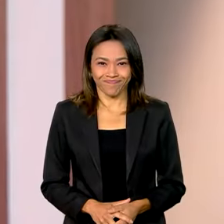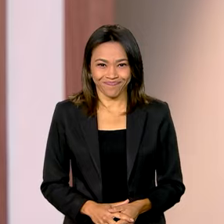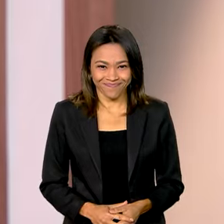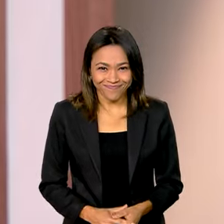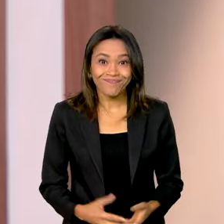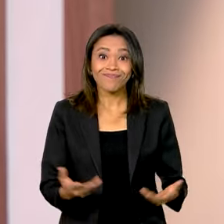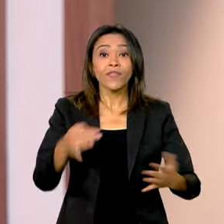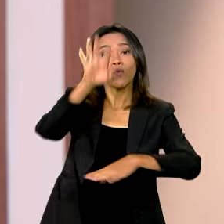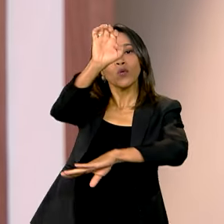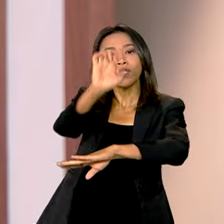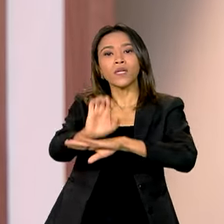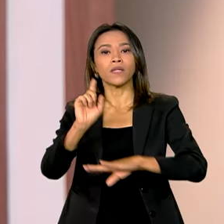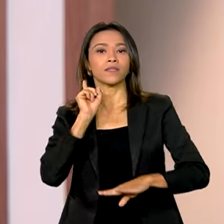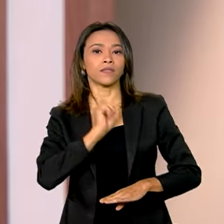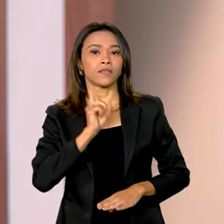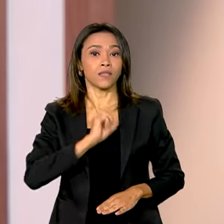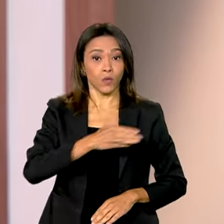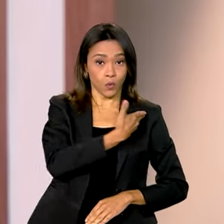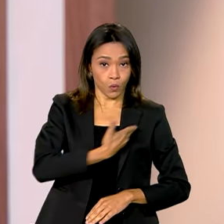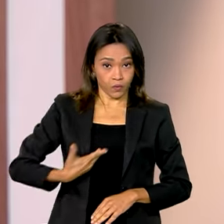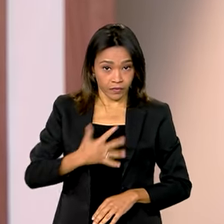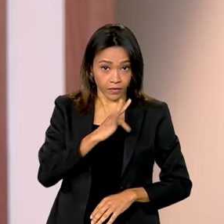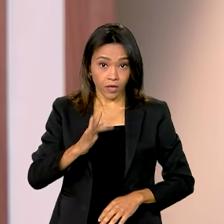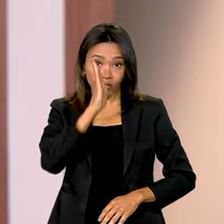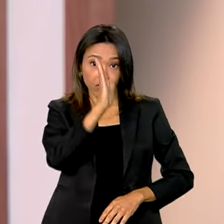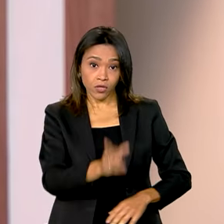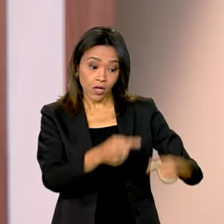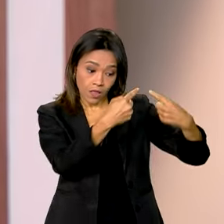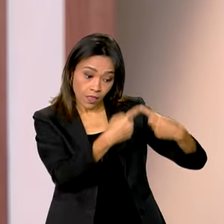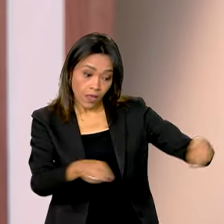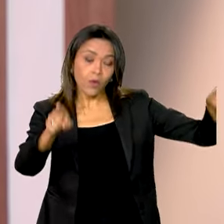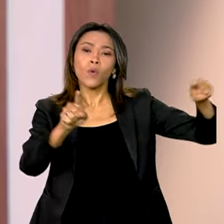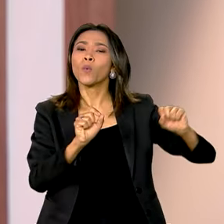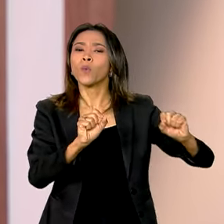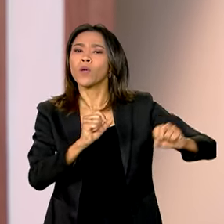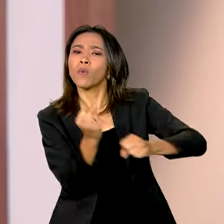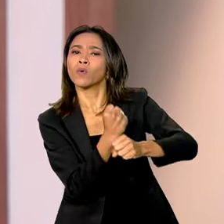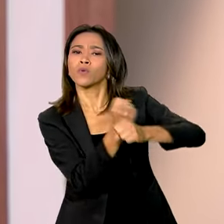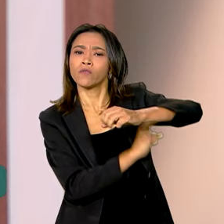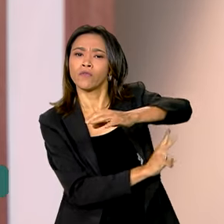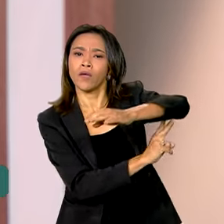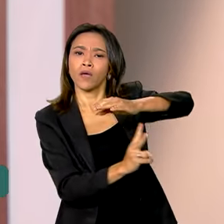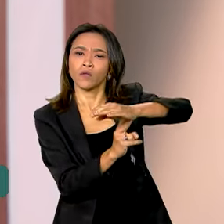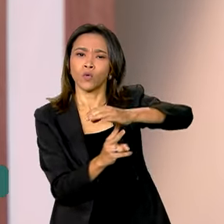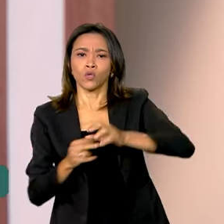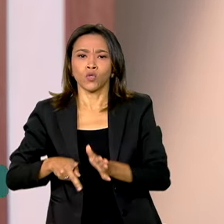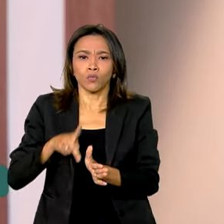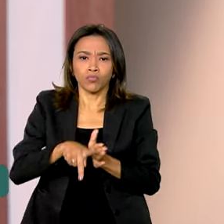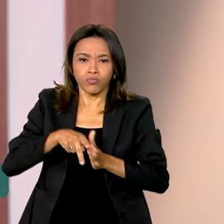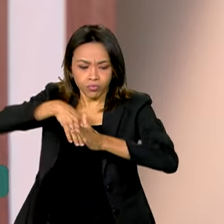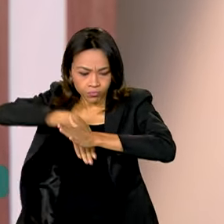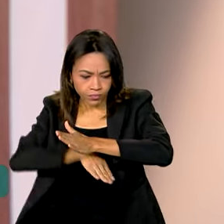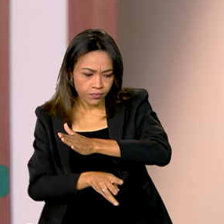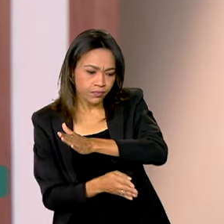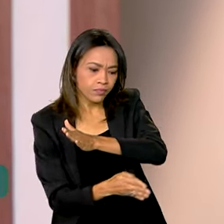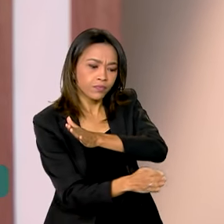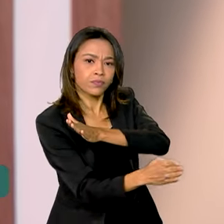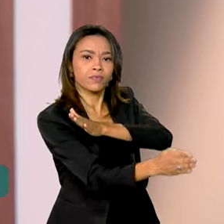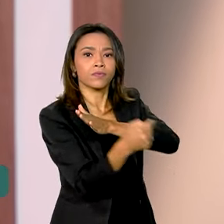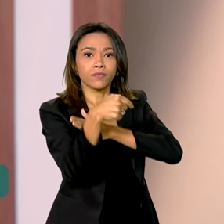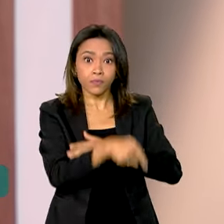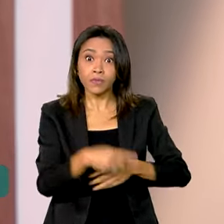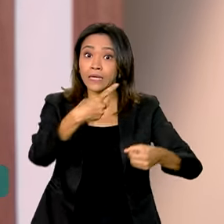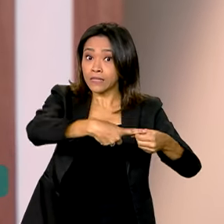Em Minas Gerais, o governo federal inaugurou a obra de um viaduto sobre uma linha ferra na cidade de Juiz de Fora, com